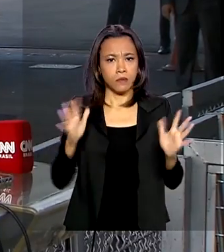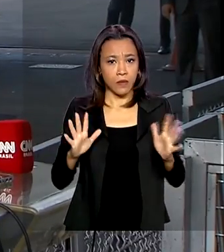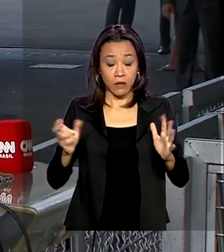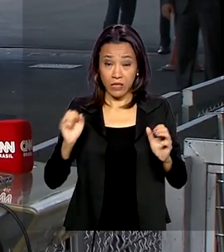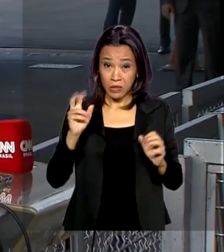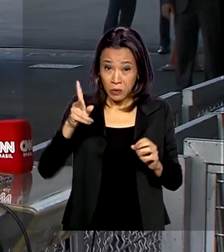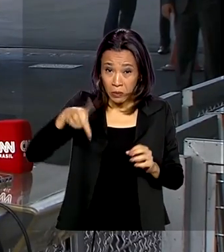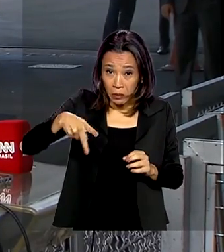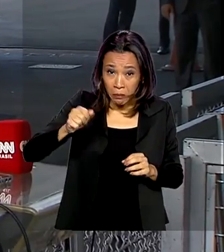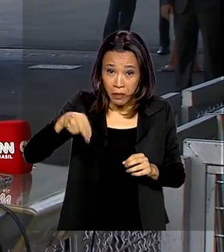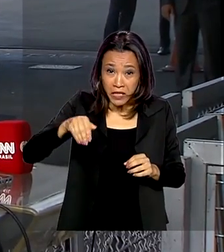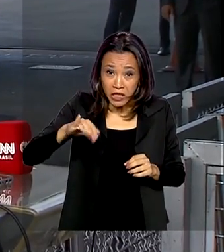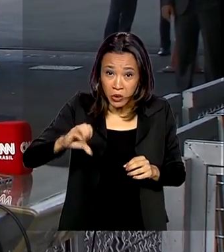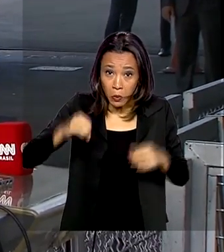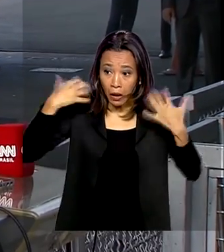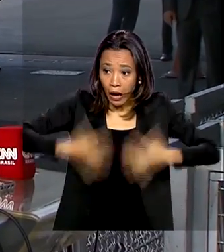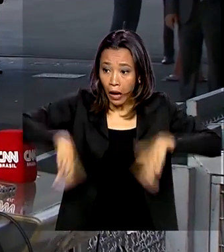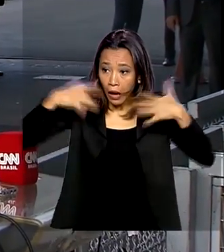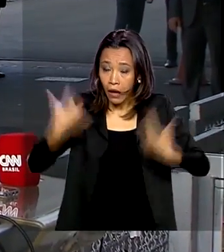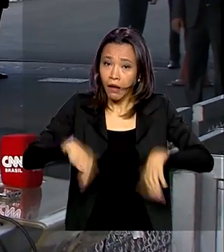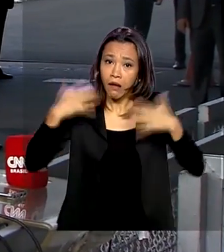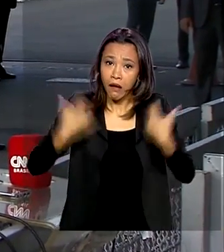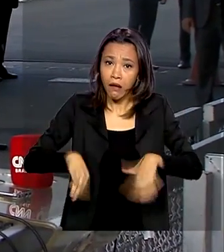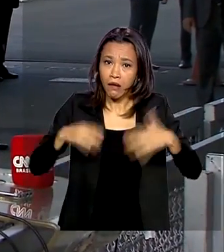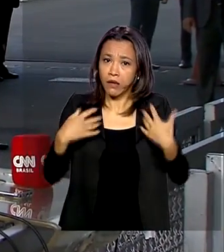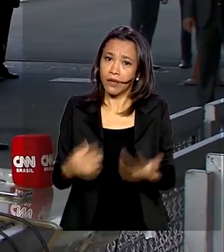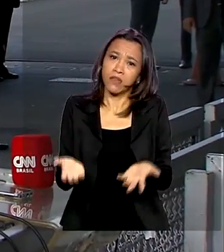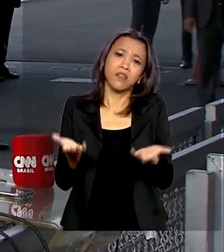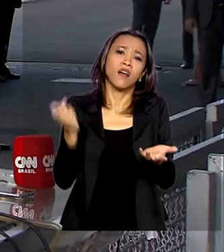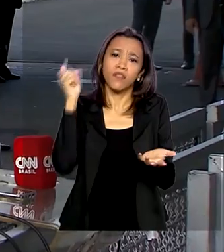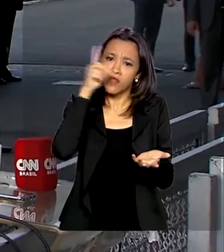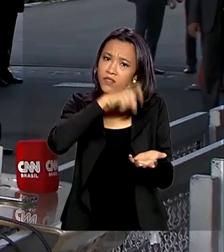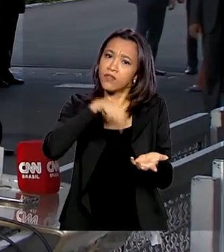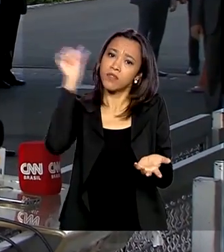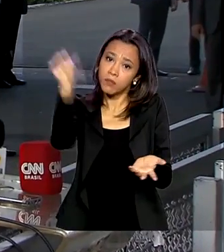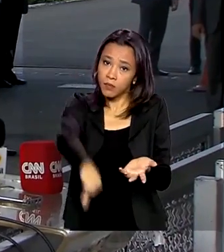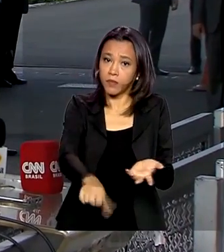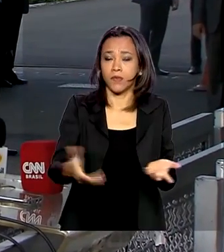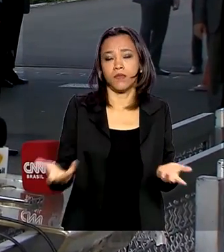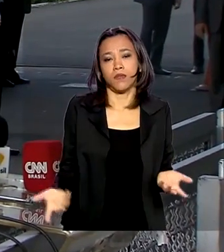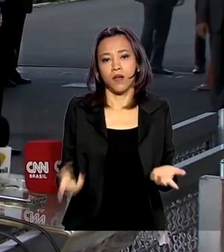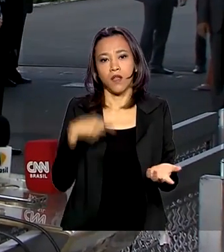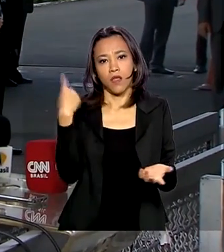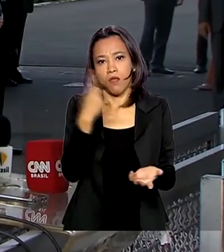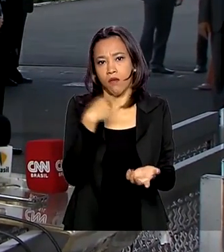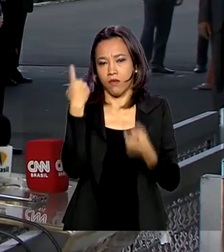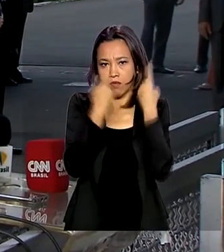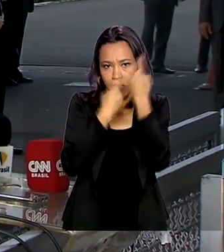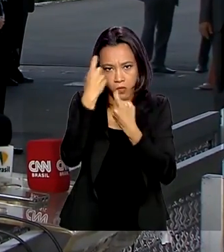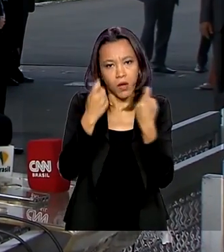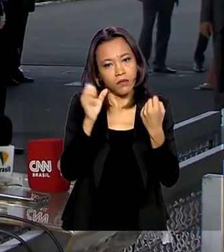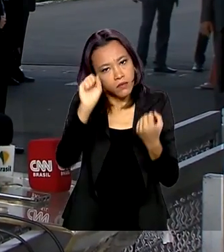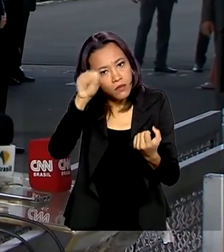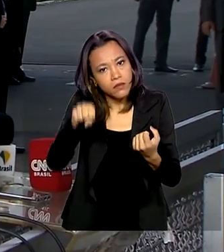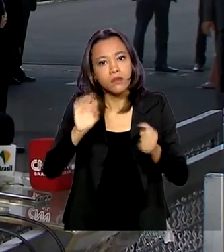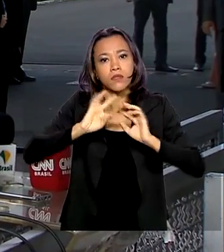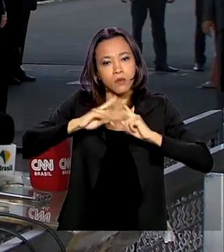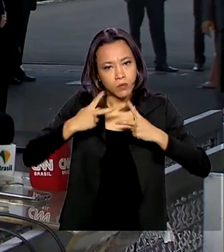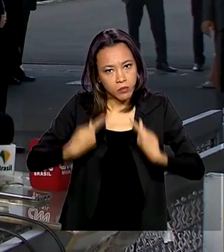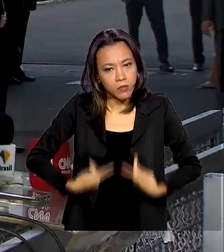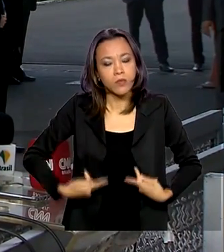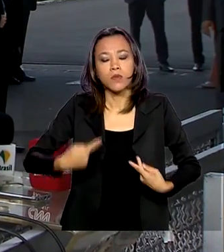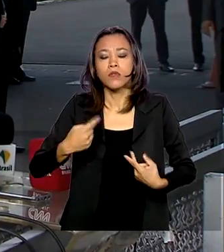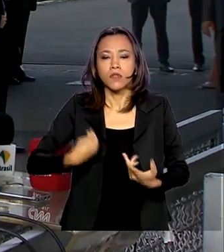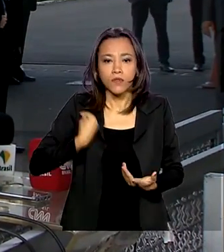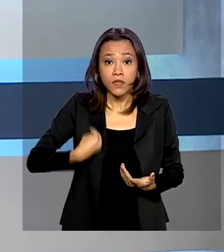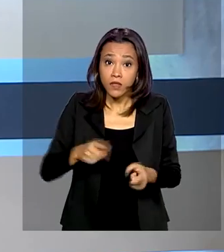chegar no meio da população, tudo fica pior. Nós estamos preocupados com a questão humanitária, de vidas, mas também com